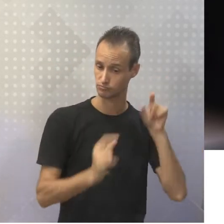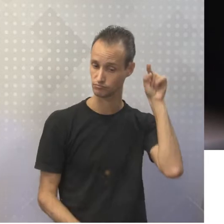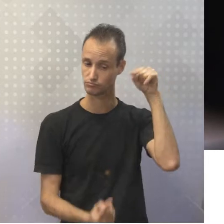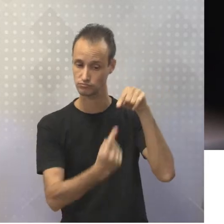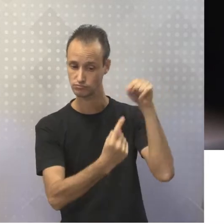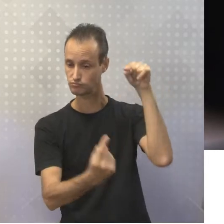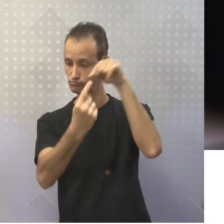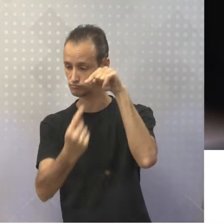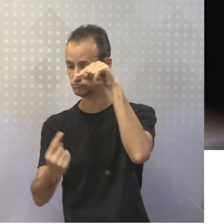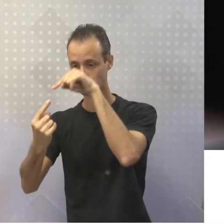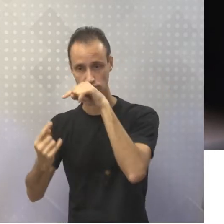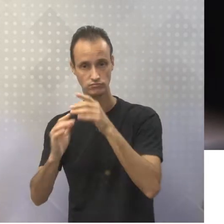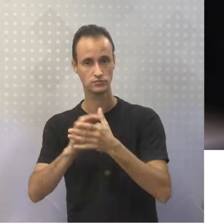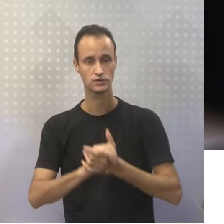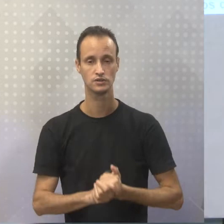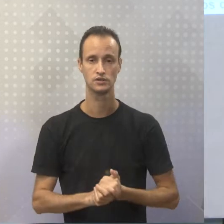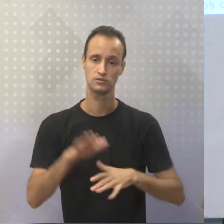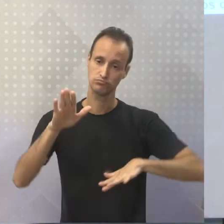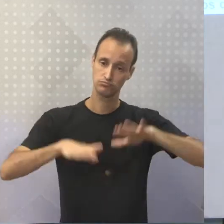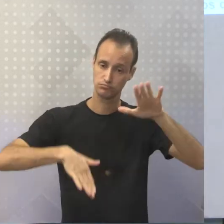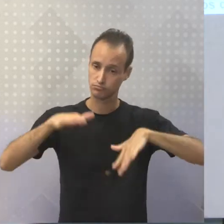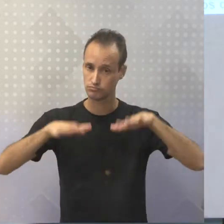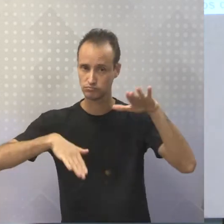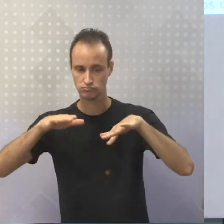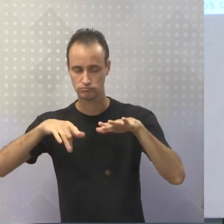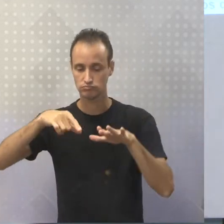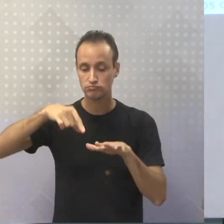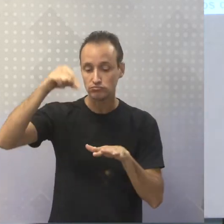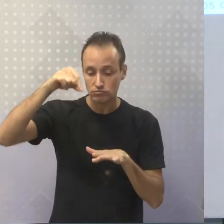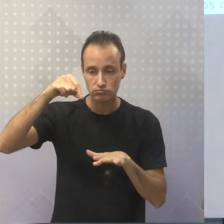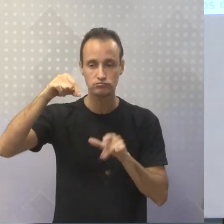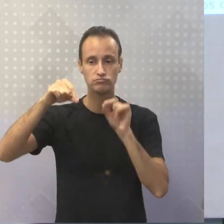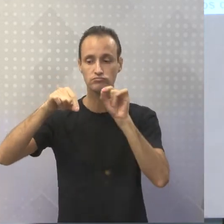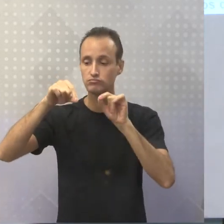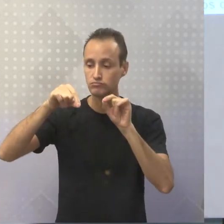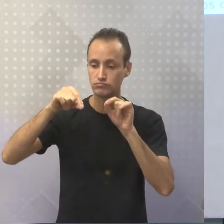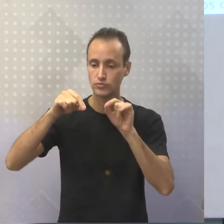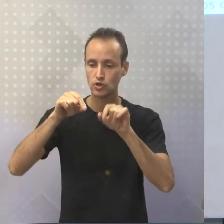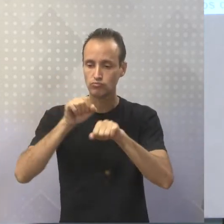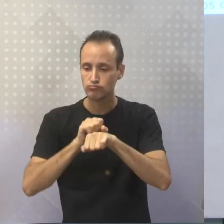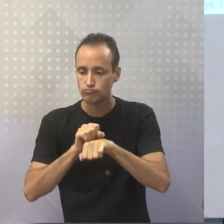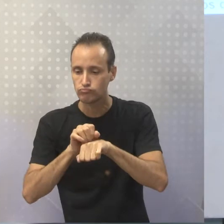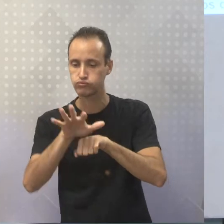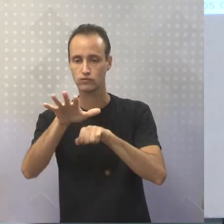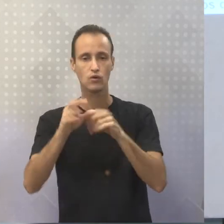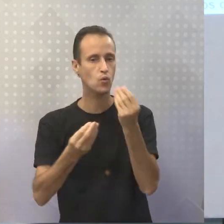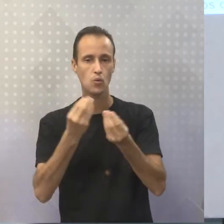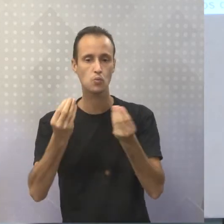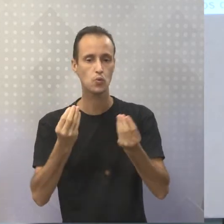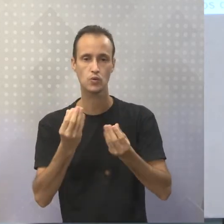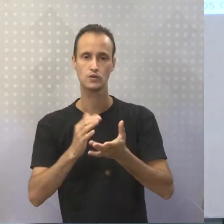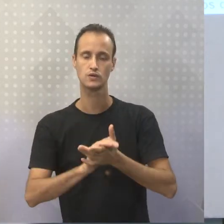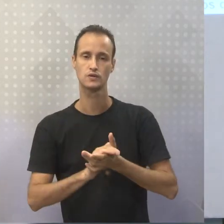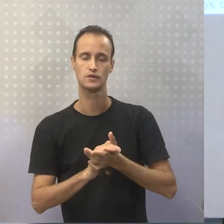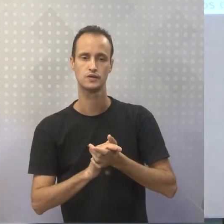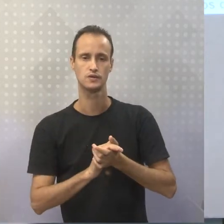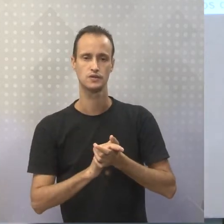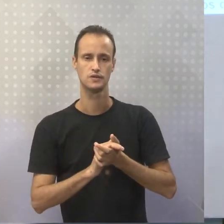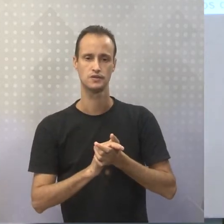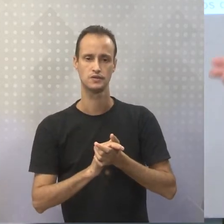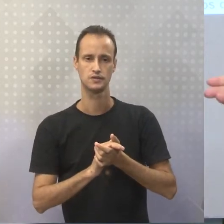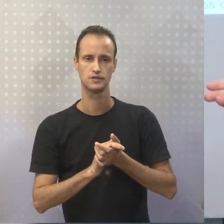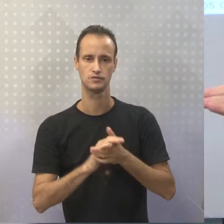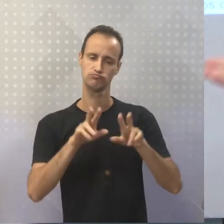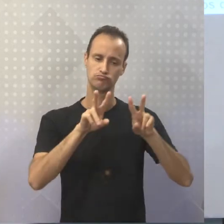seja, dependendo da escolha de determinado meio de comunicação com relação à